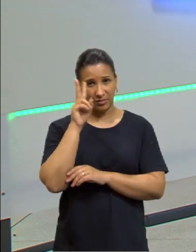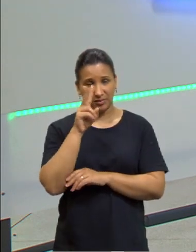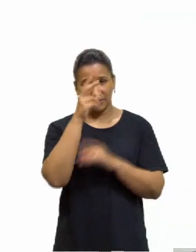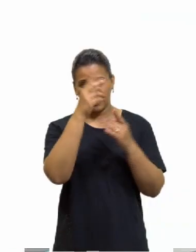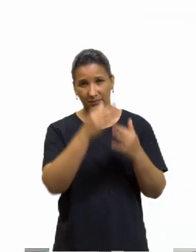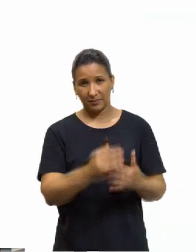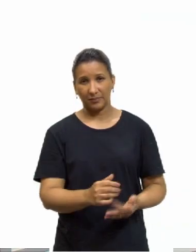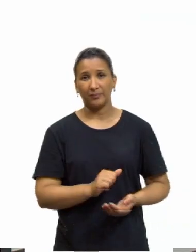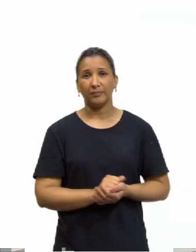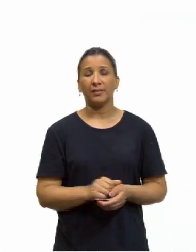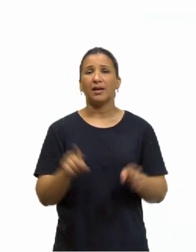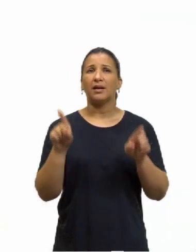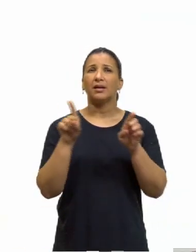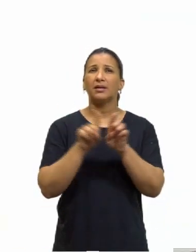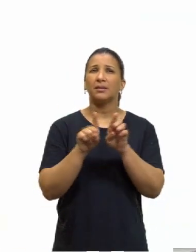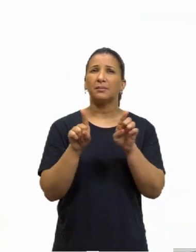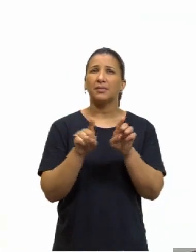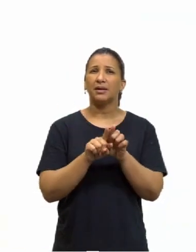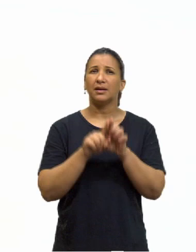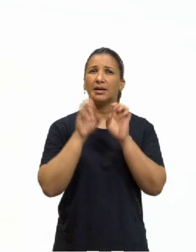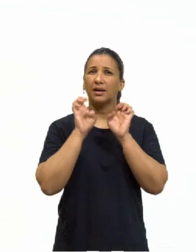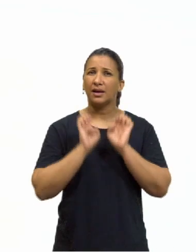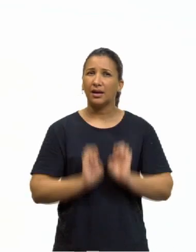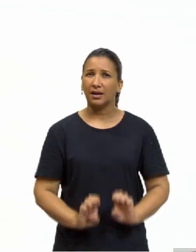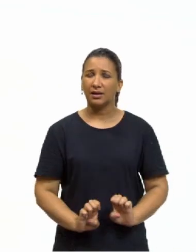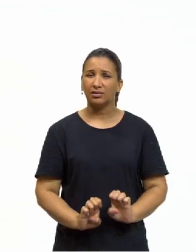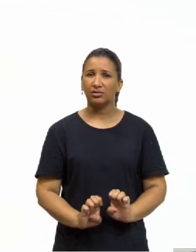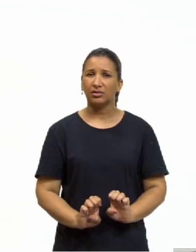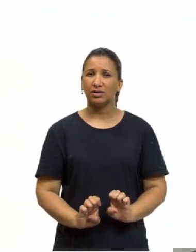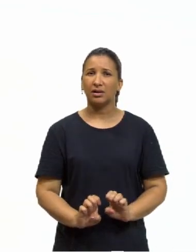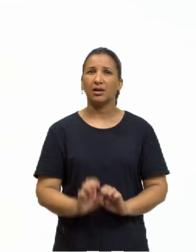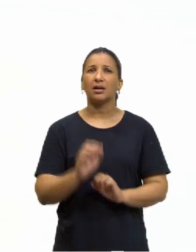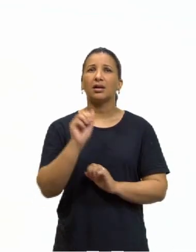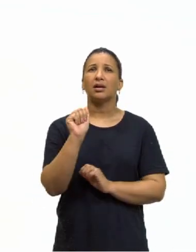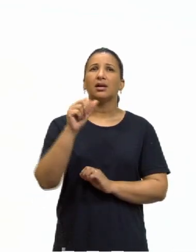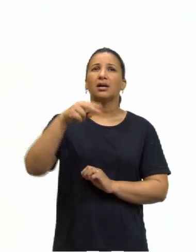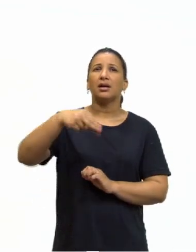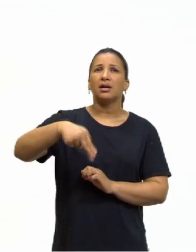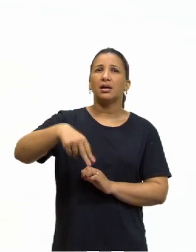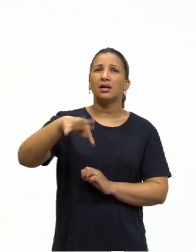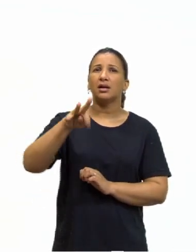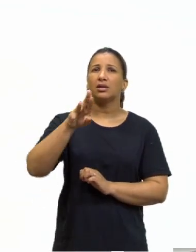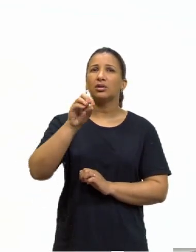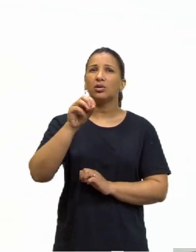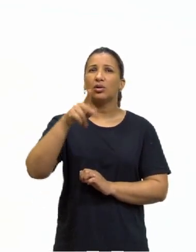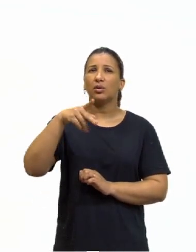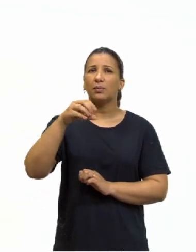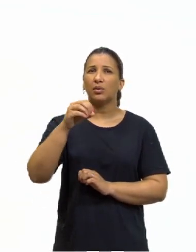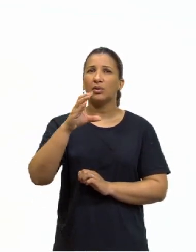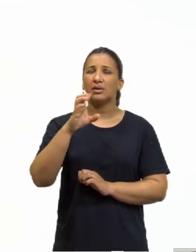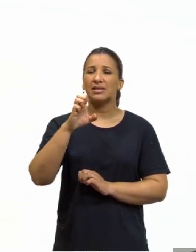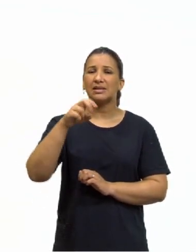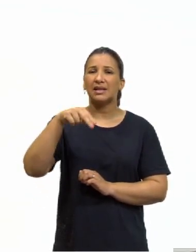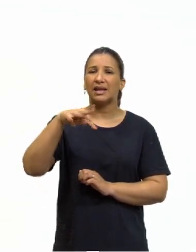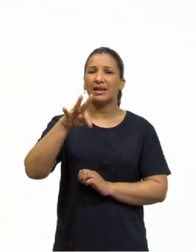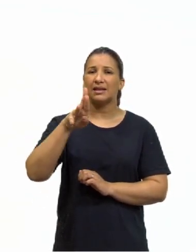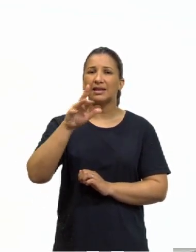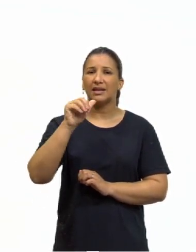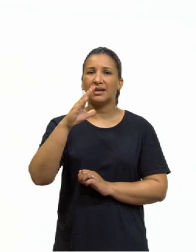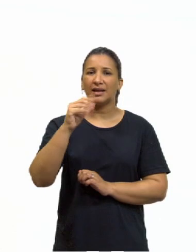A ética antropocêntrica, estamos nos aproximando aqui já do nosso período, sim,